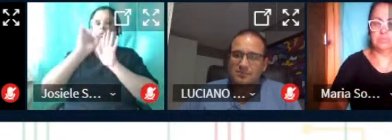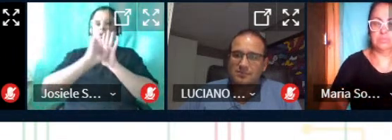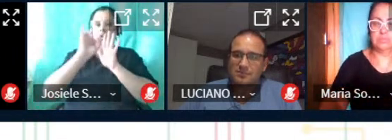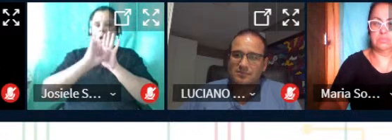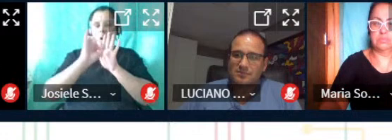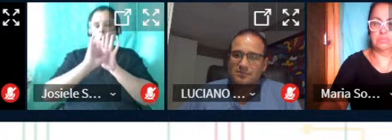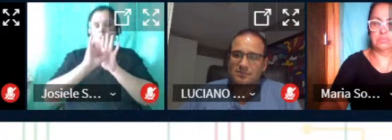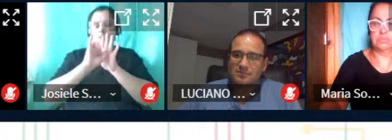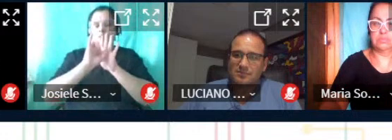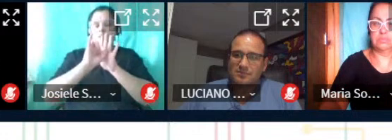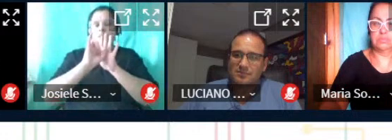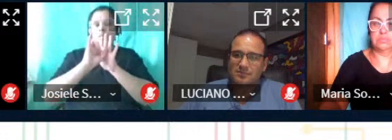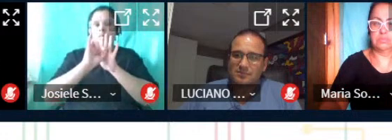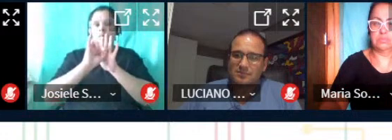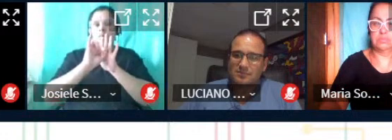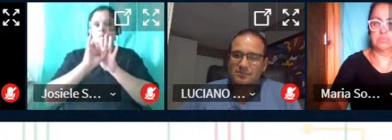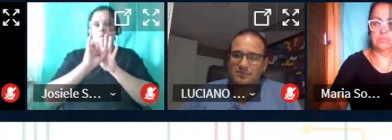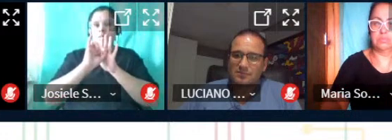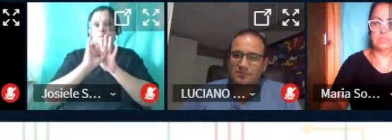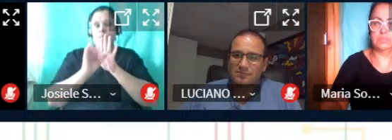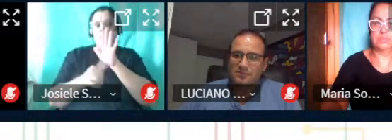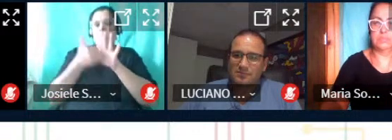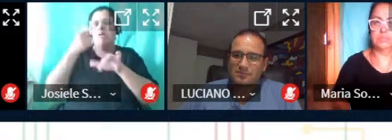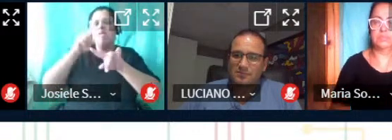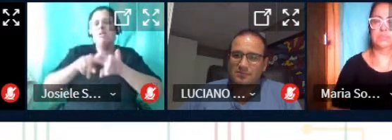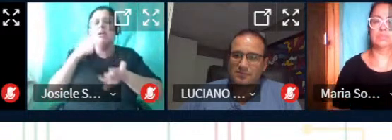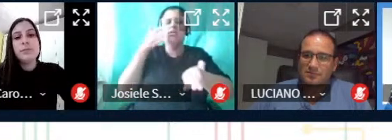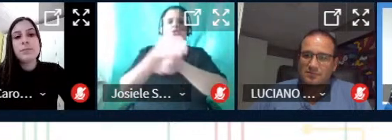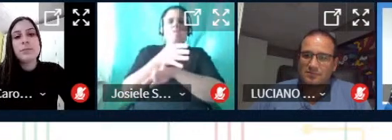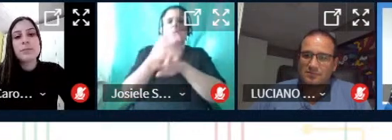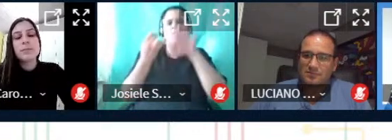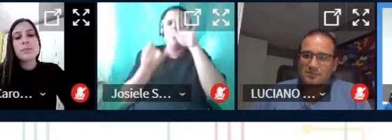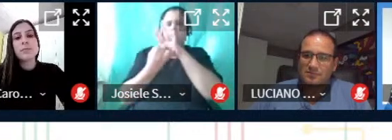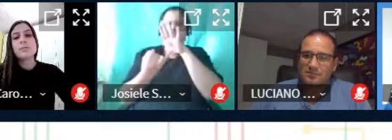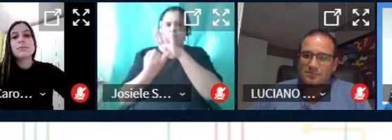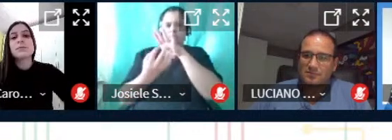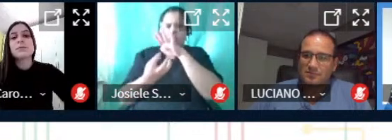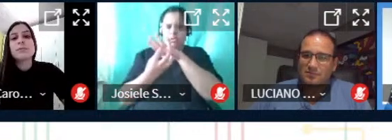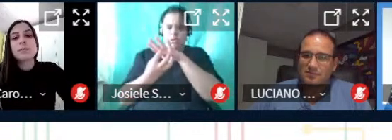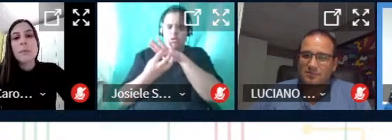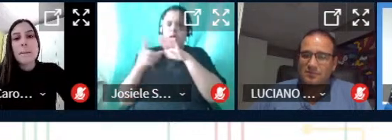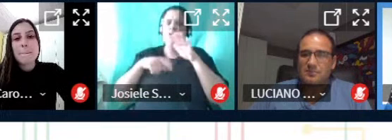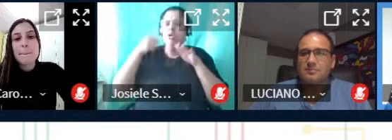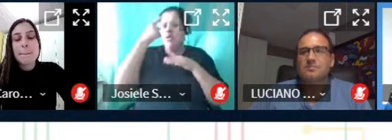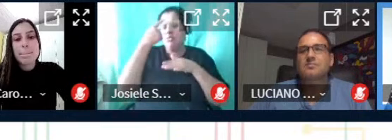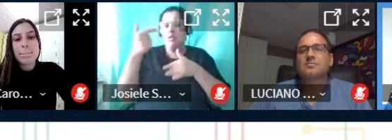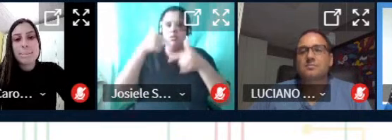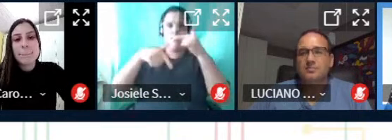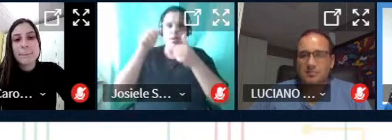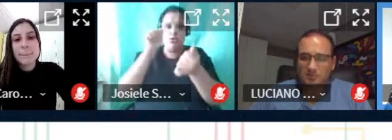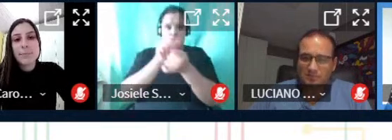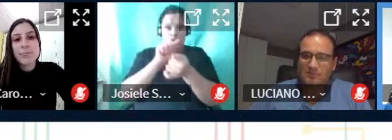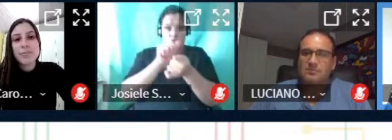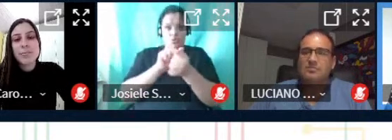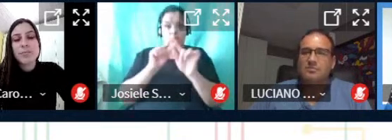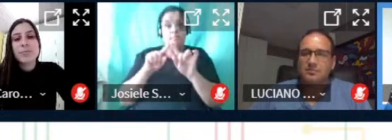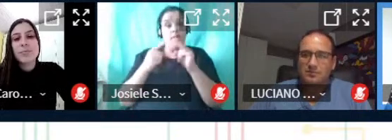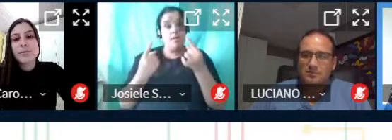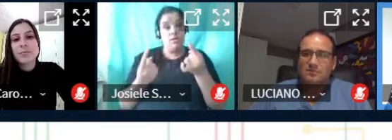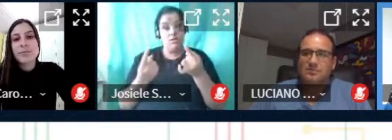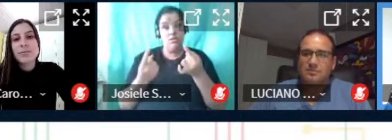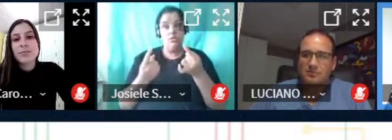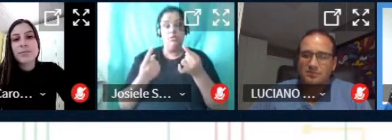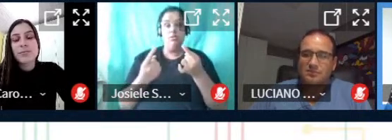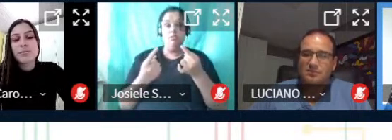a primeira vez acho que desde que a gente entrou no IF a gente tinha uma ideia de trabalhar junto mas